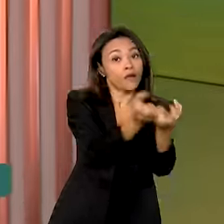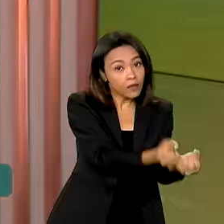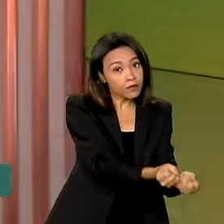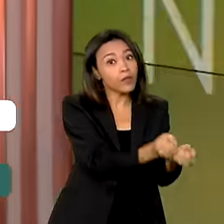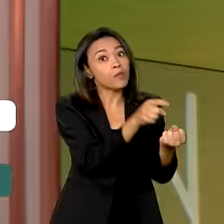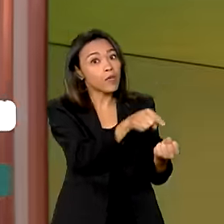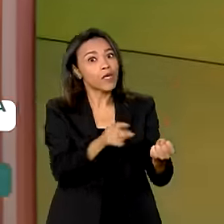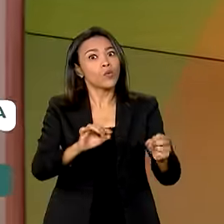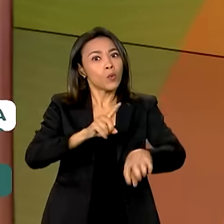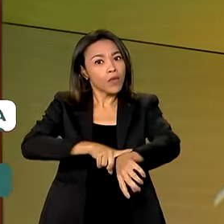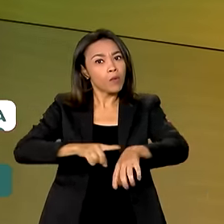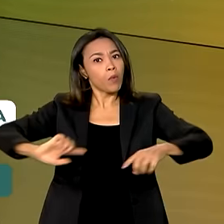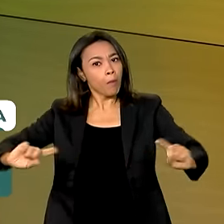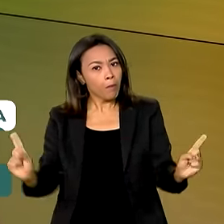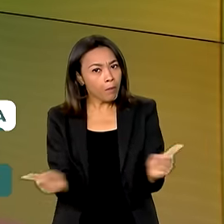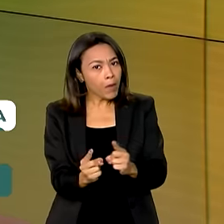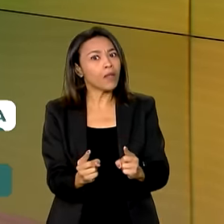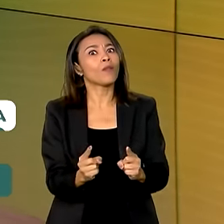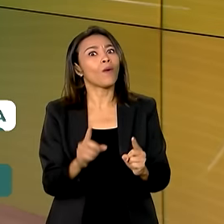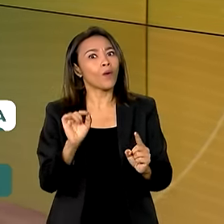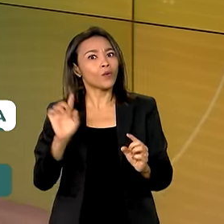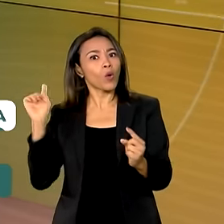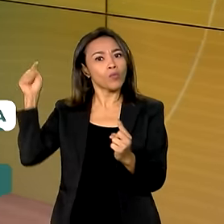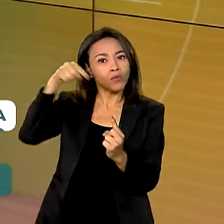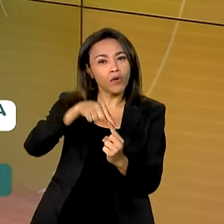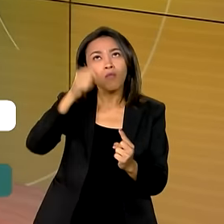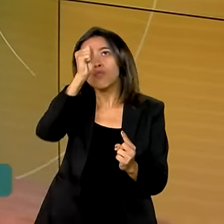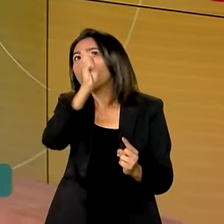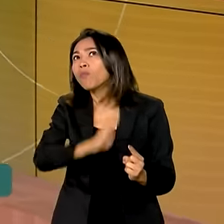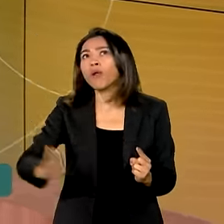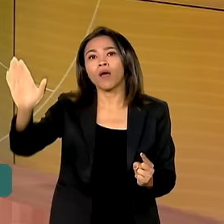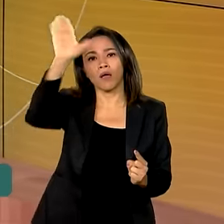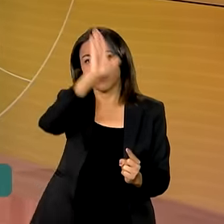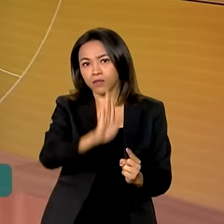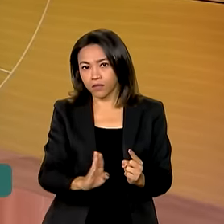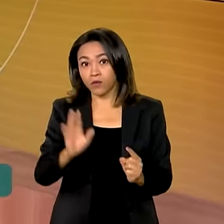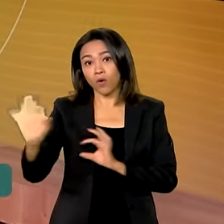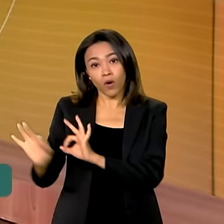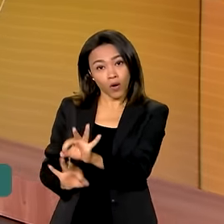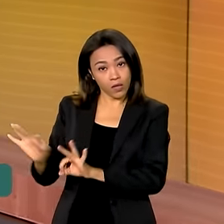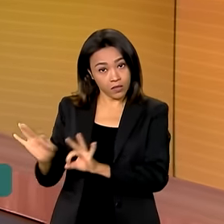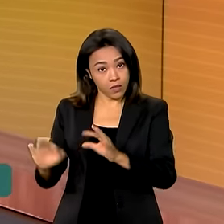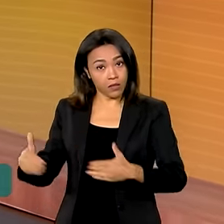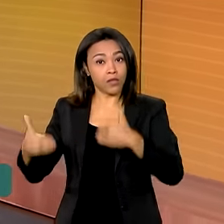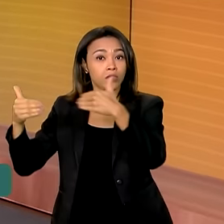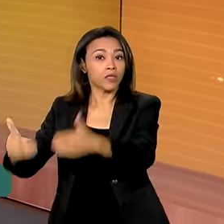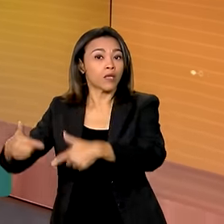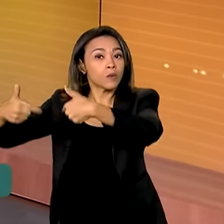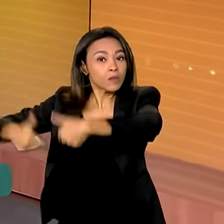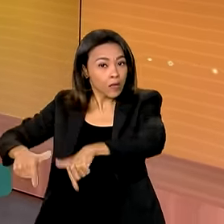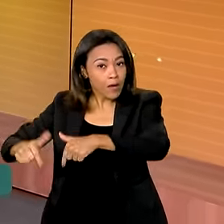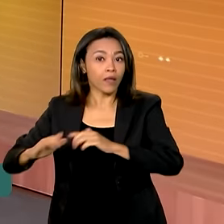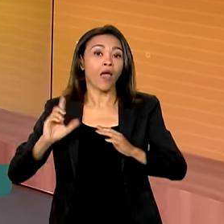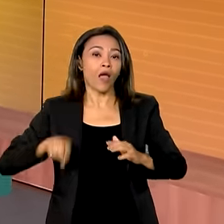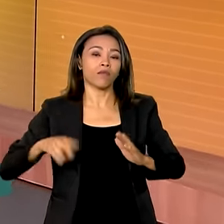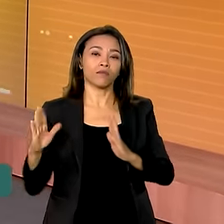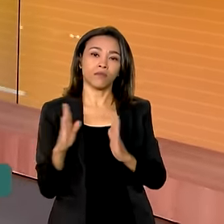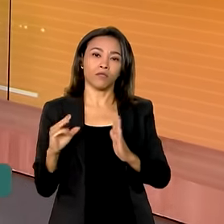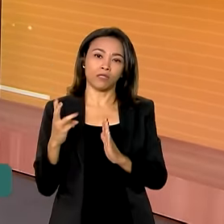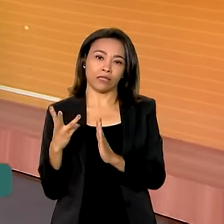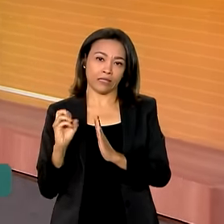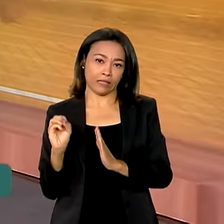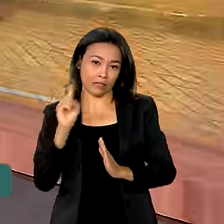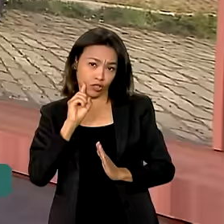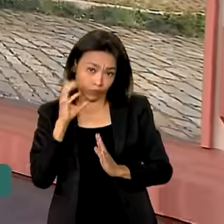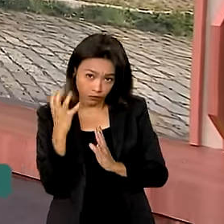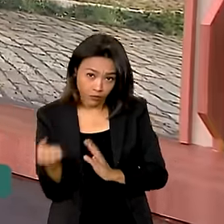em um tempo menor do que a meta nacional projetada pelo Ministério do Trabalho, que é de 30 dias. Vamos